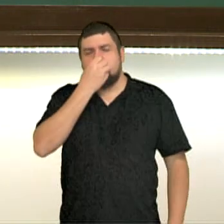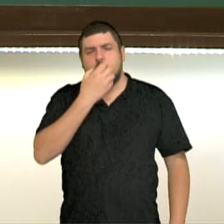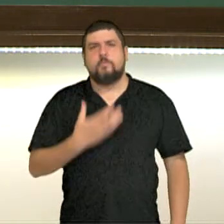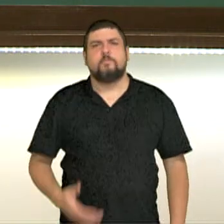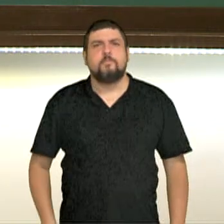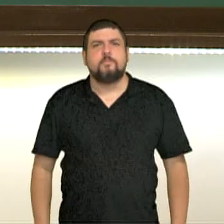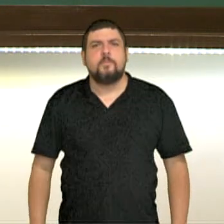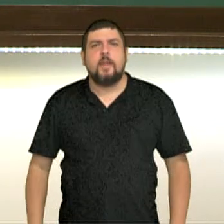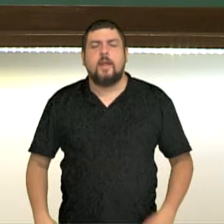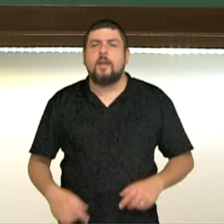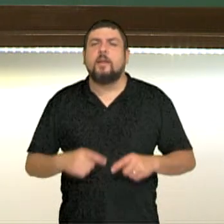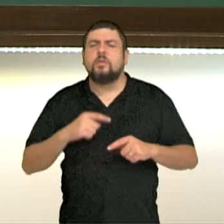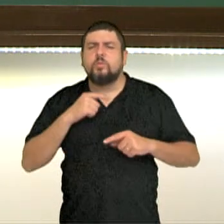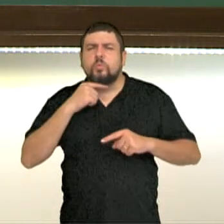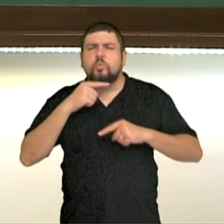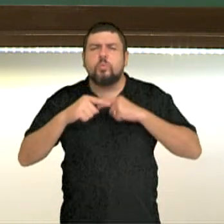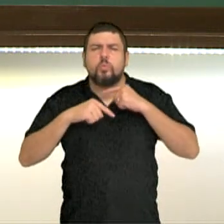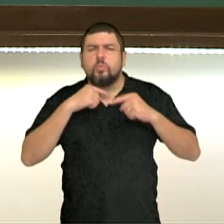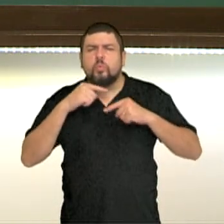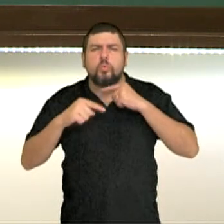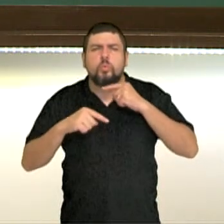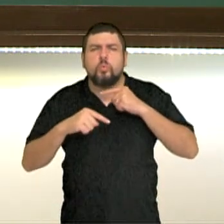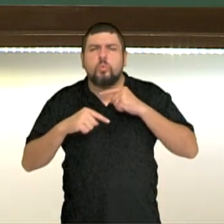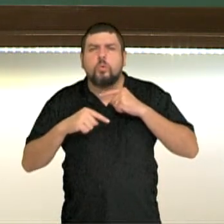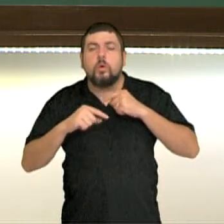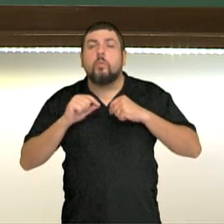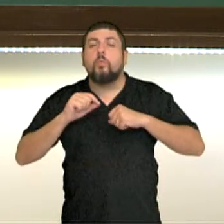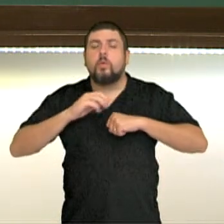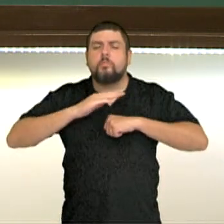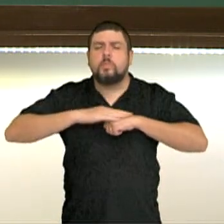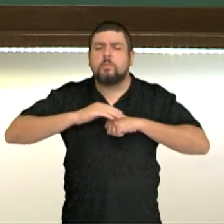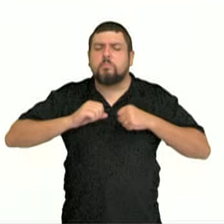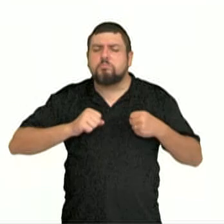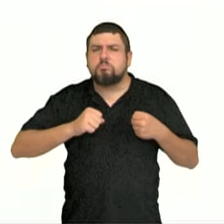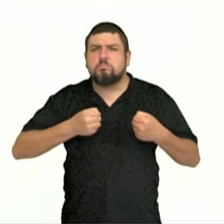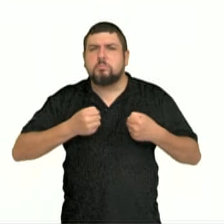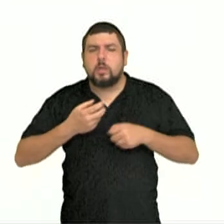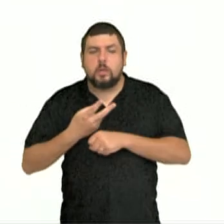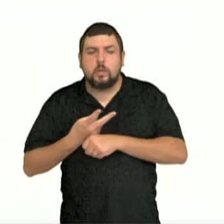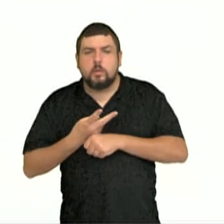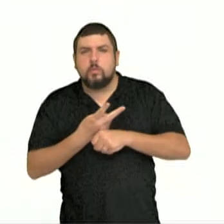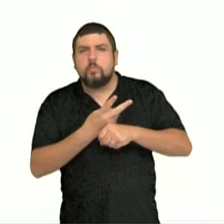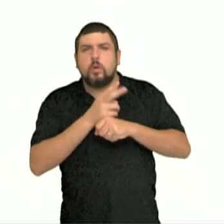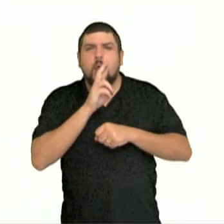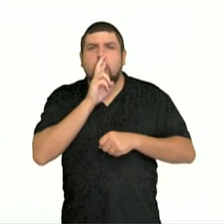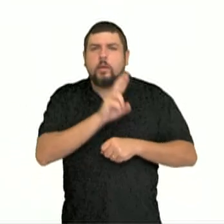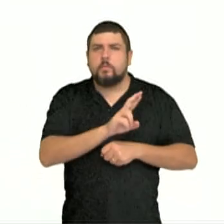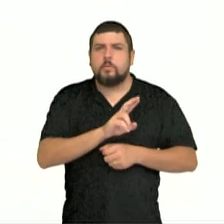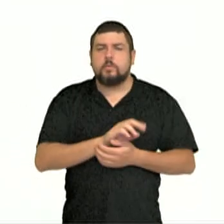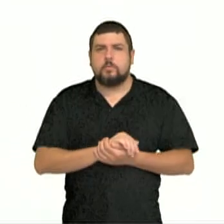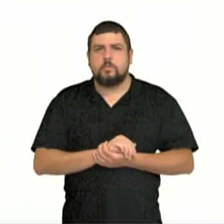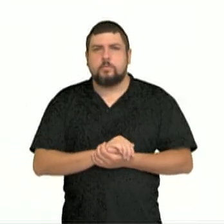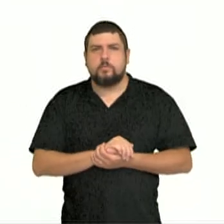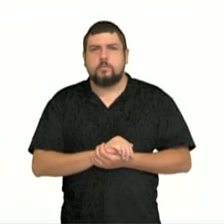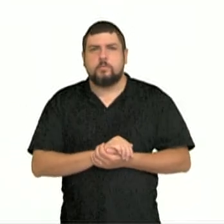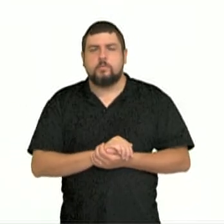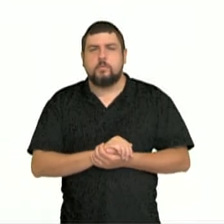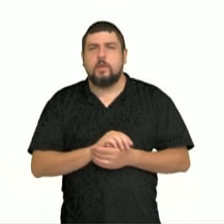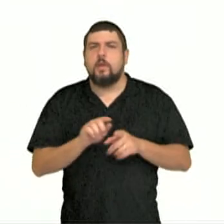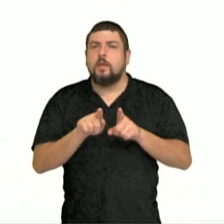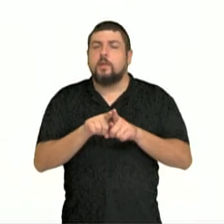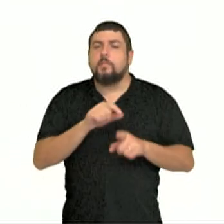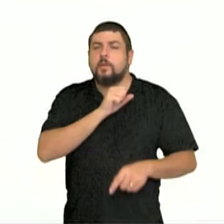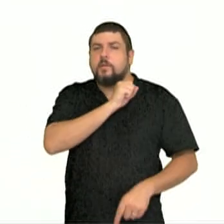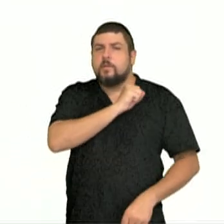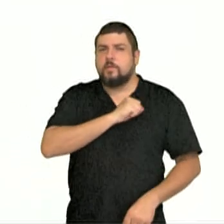dúvida nos leva a procurar uma resposta, assim como o filósofo Sócrates. Sócrates foi decisivo na história da